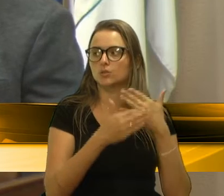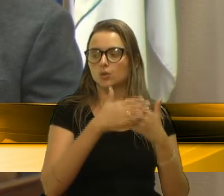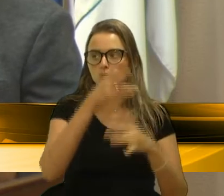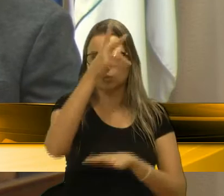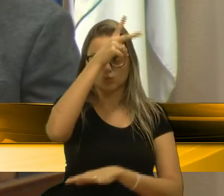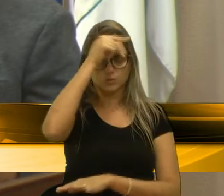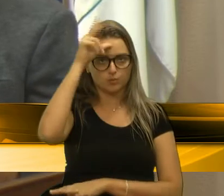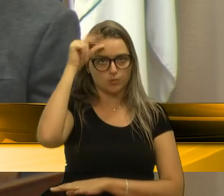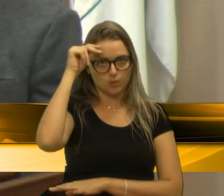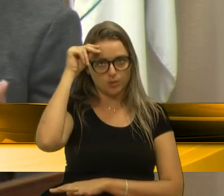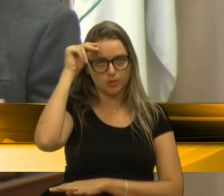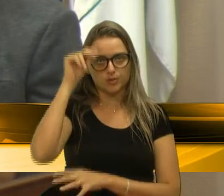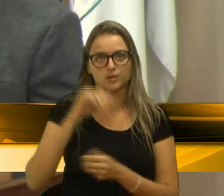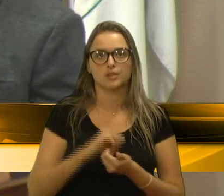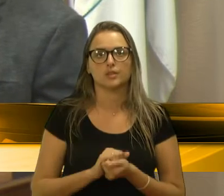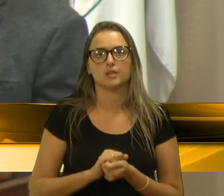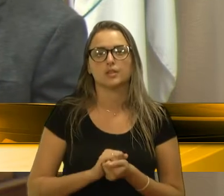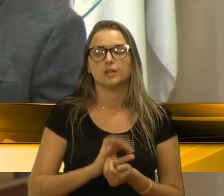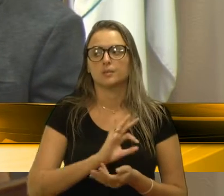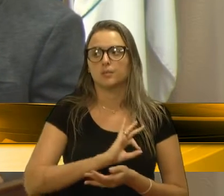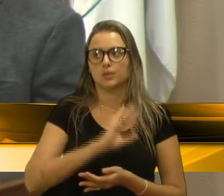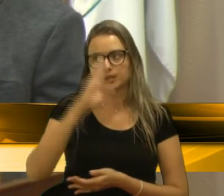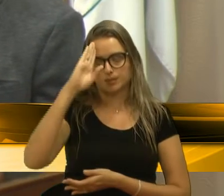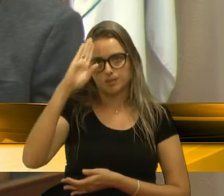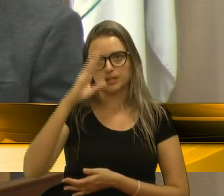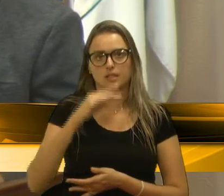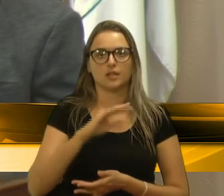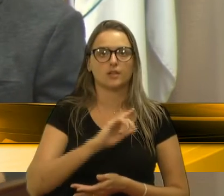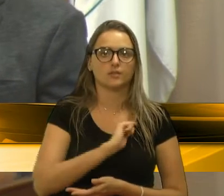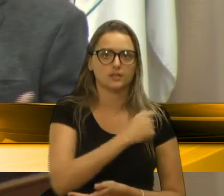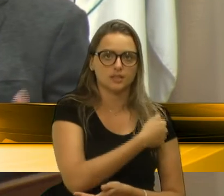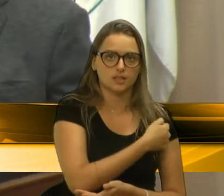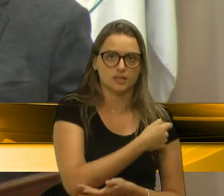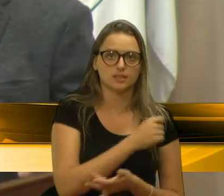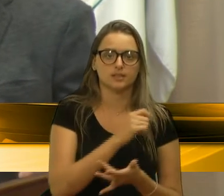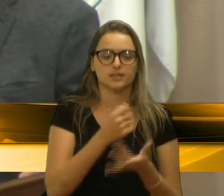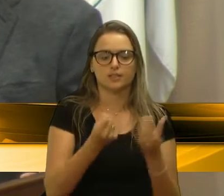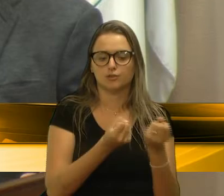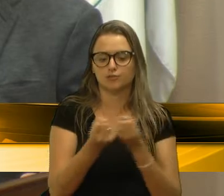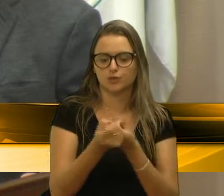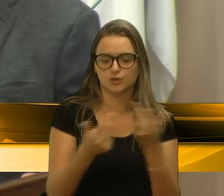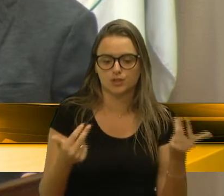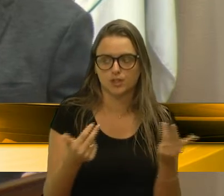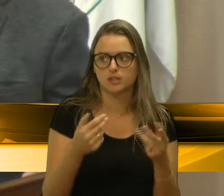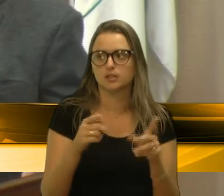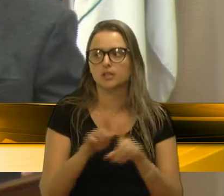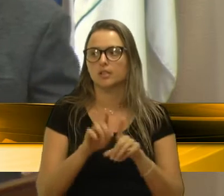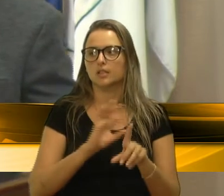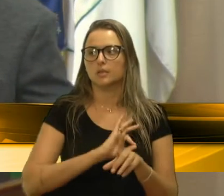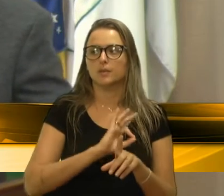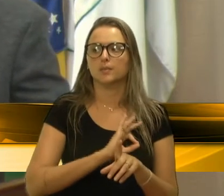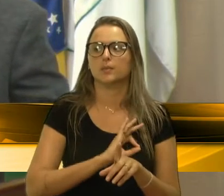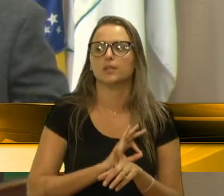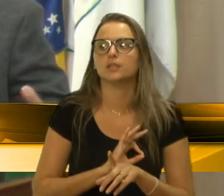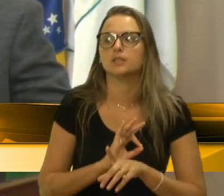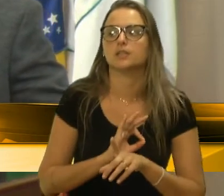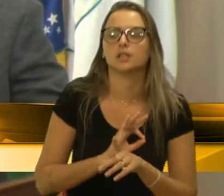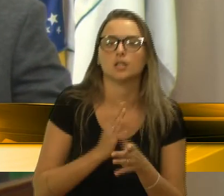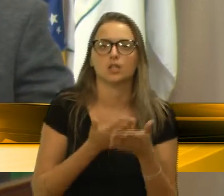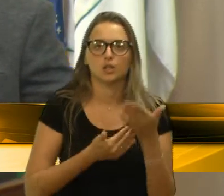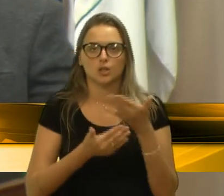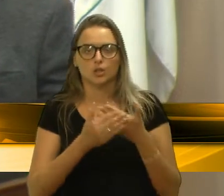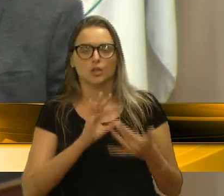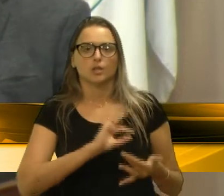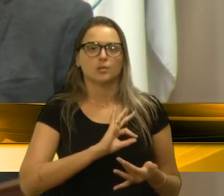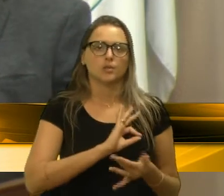juntam para isso, tanto a Brigada Militar, fiscalização de trânsito, Guarda Municipal, Polícia Rodoviária Federal, enfim, e Polícia